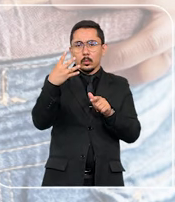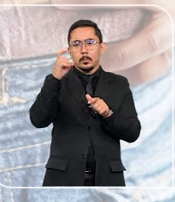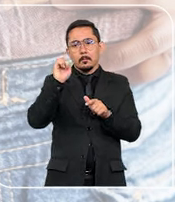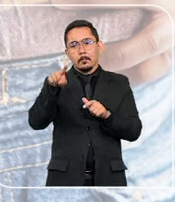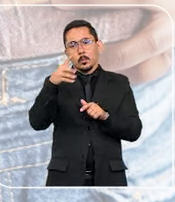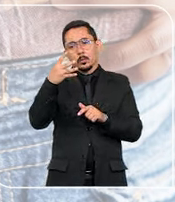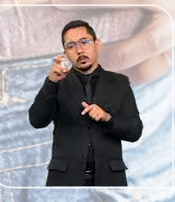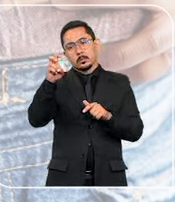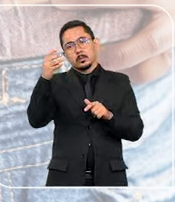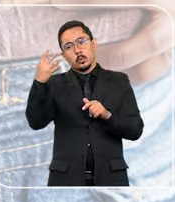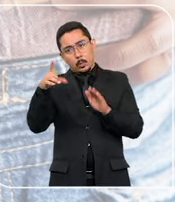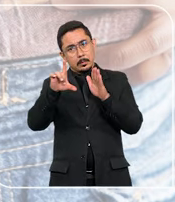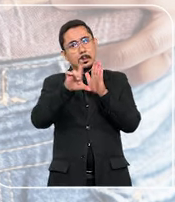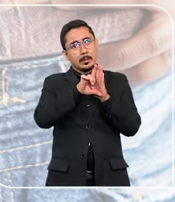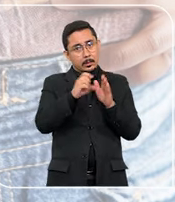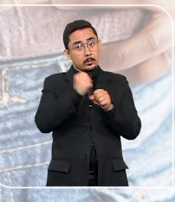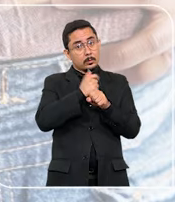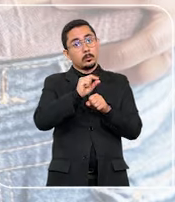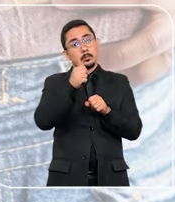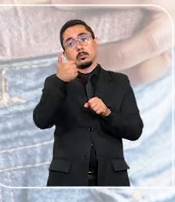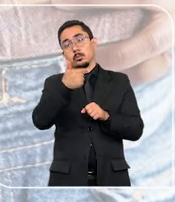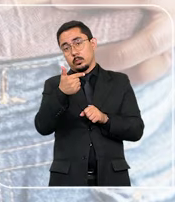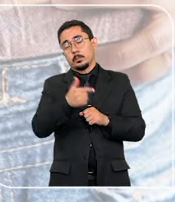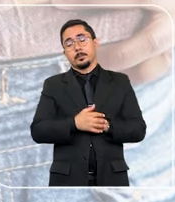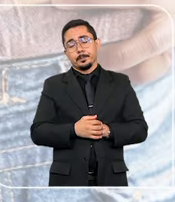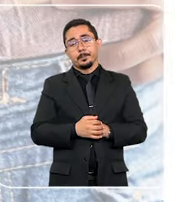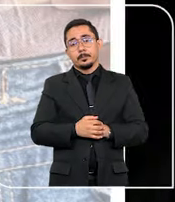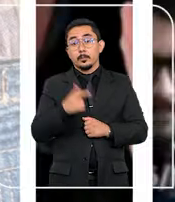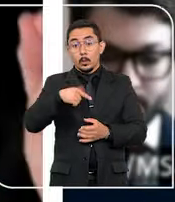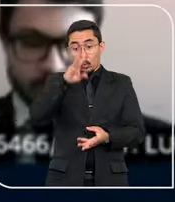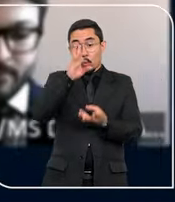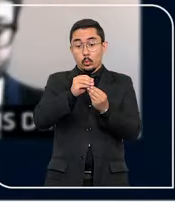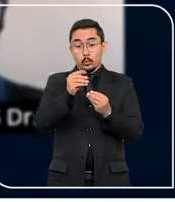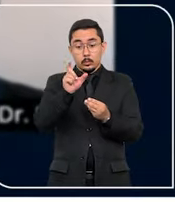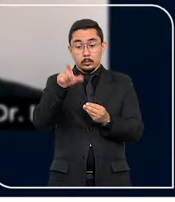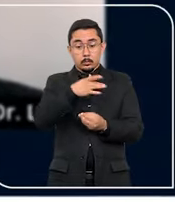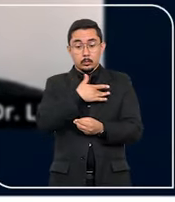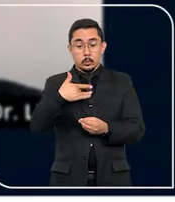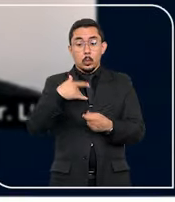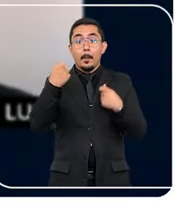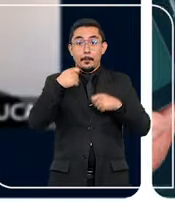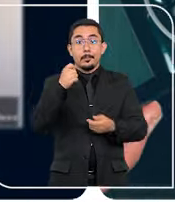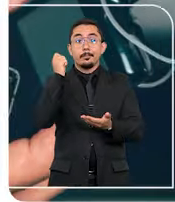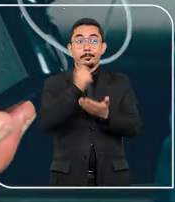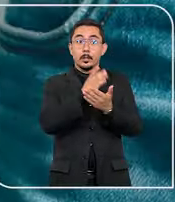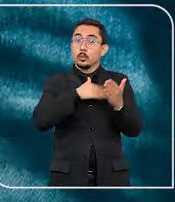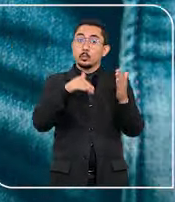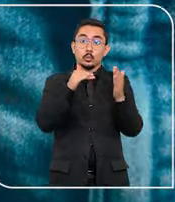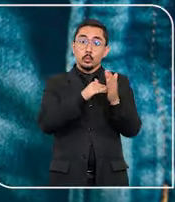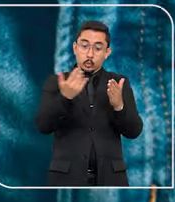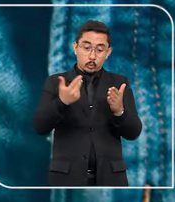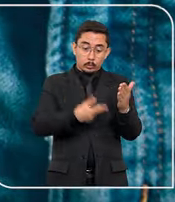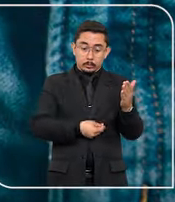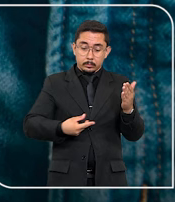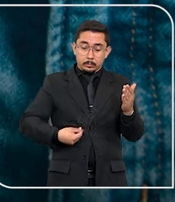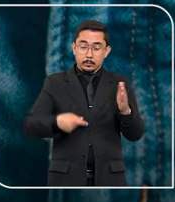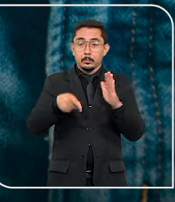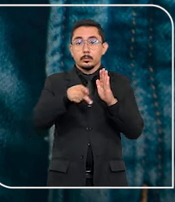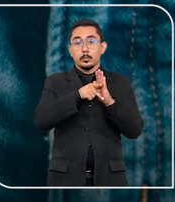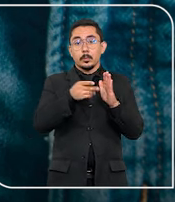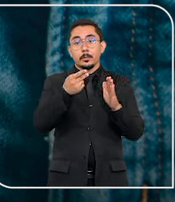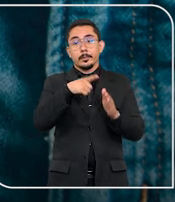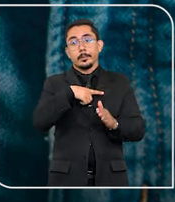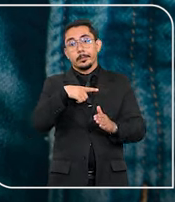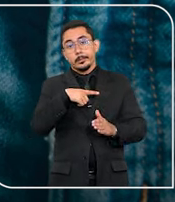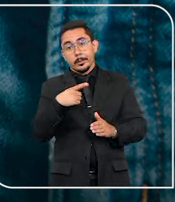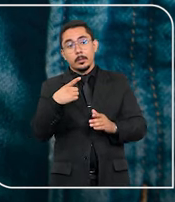nº 14.454, de 2022. Dessa forma, a terceira turma concluiu que as operadoras devem cobrir o fornecimento de bomba de